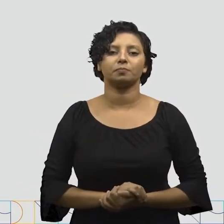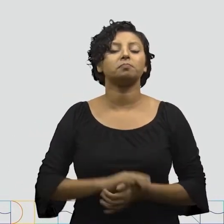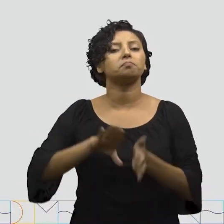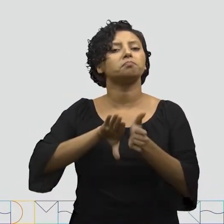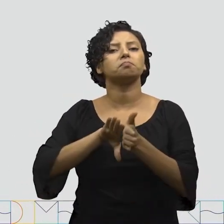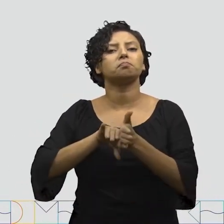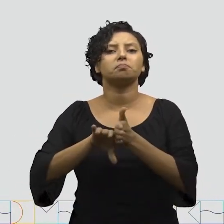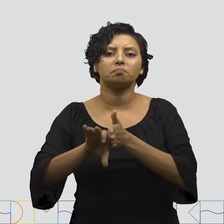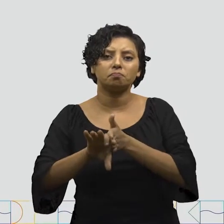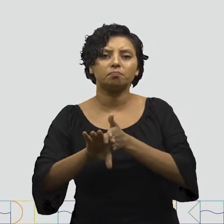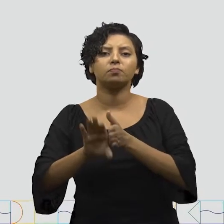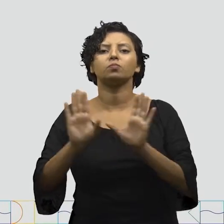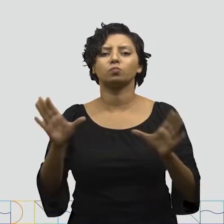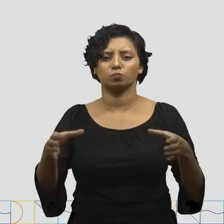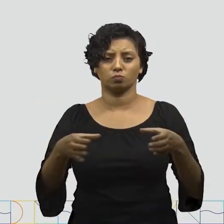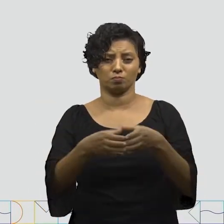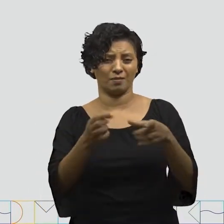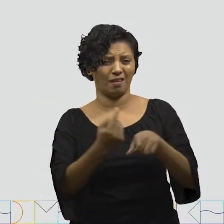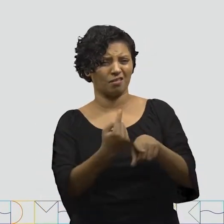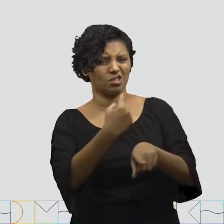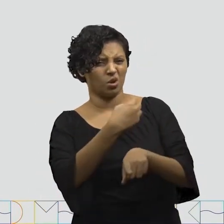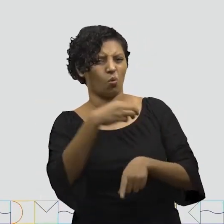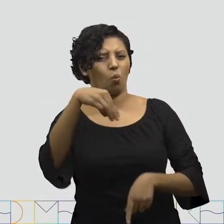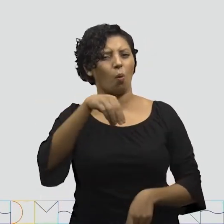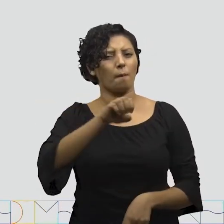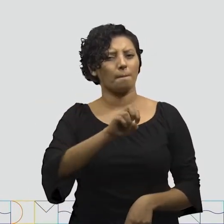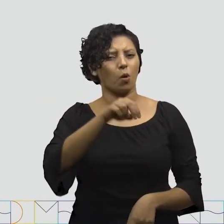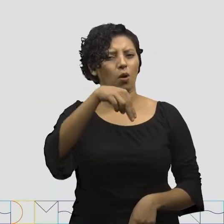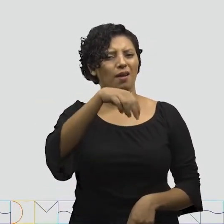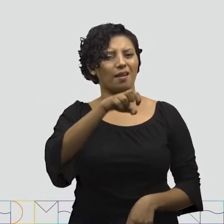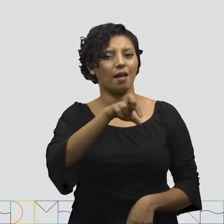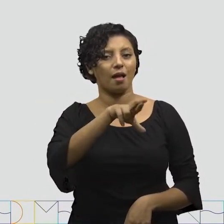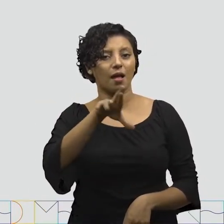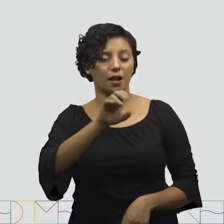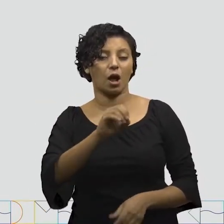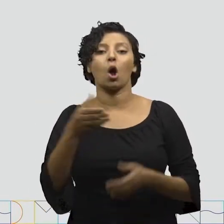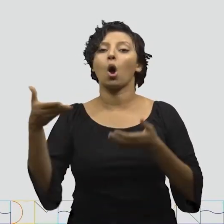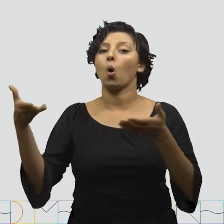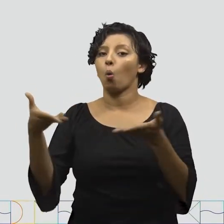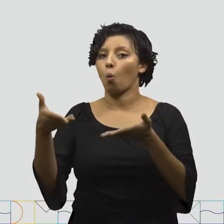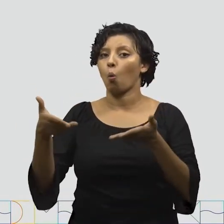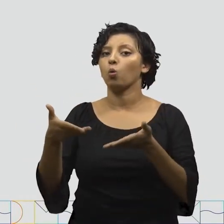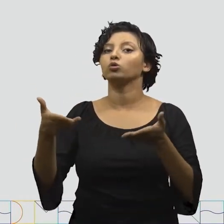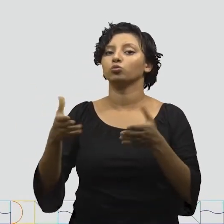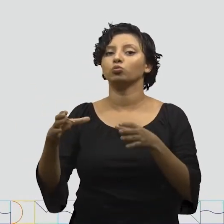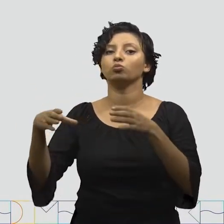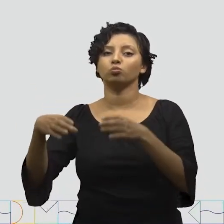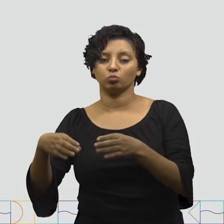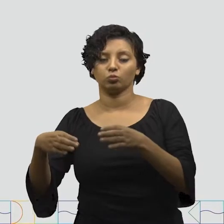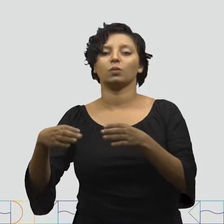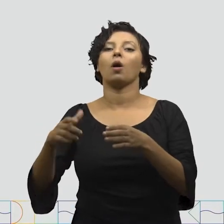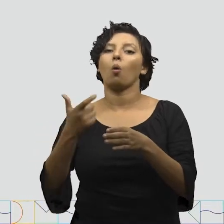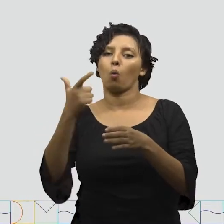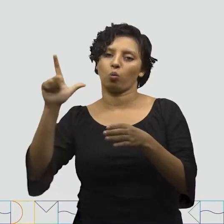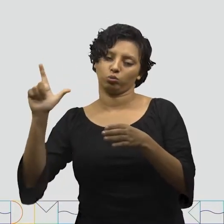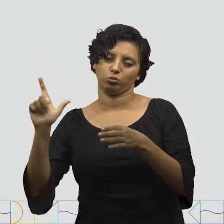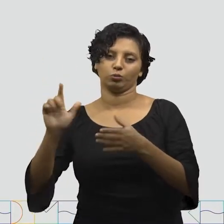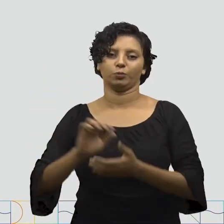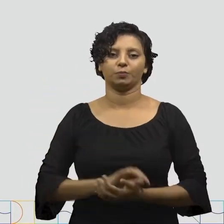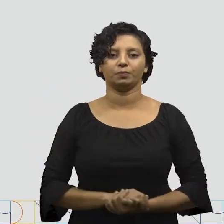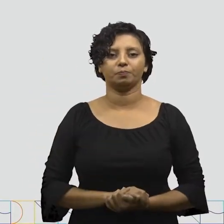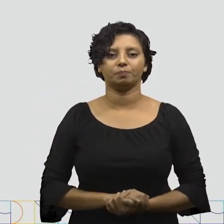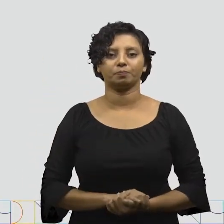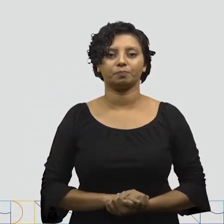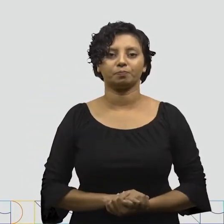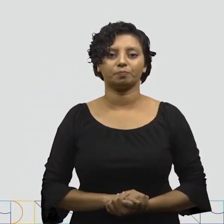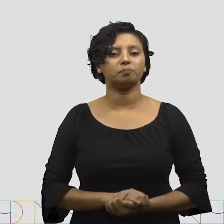bactérias pertencem ao antigo reino monera, que atualmente é o domínio arquea e o domínio bactéria. Para